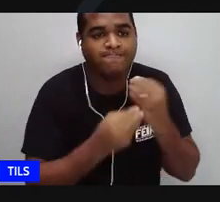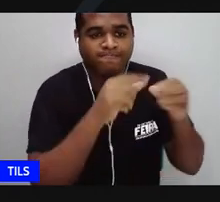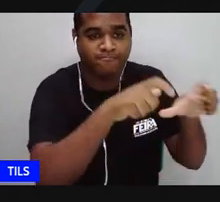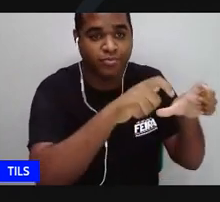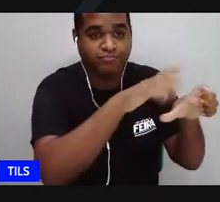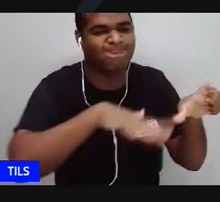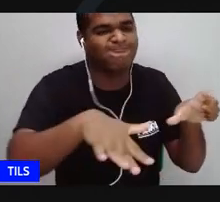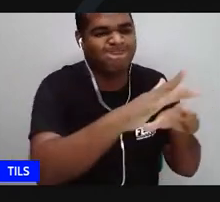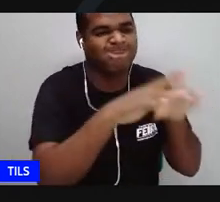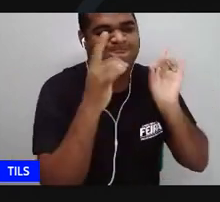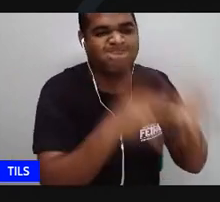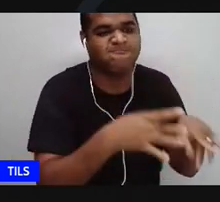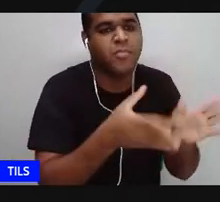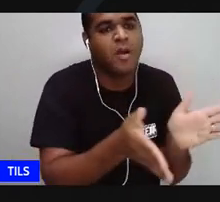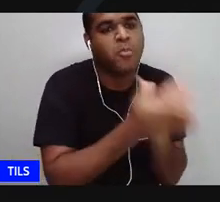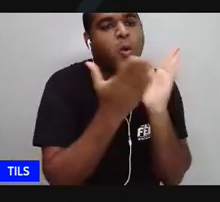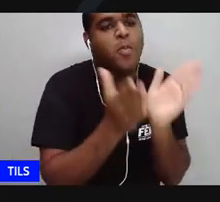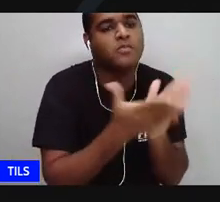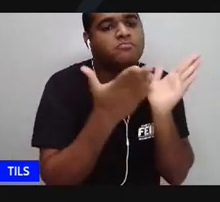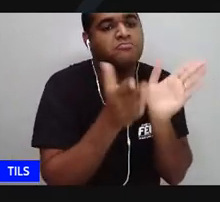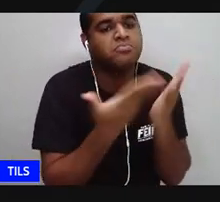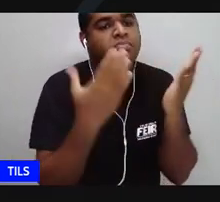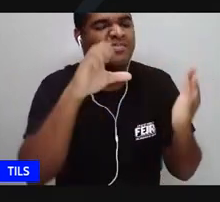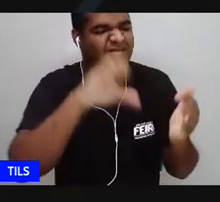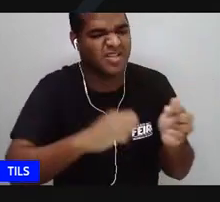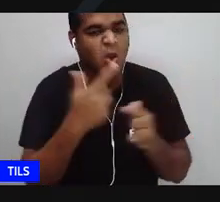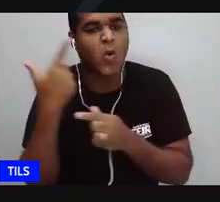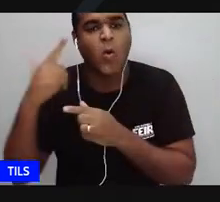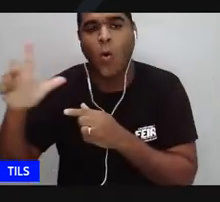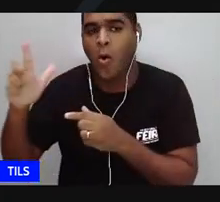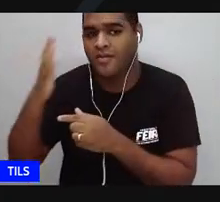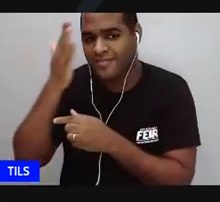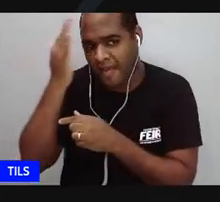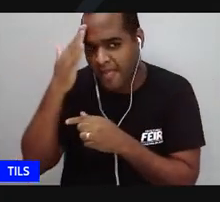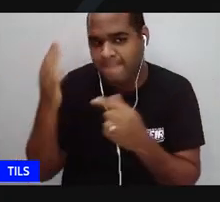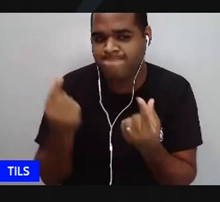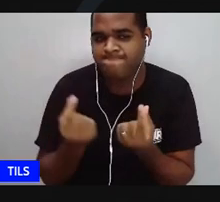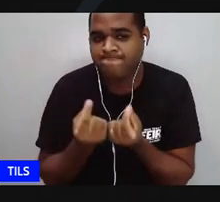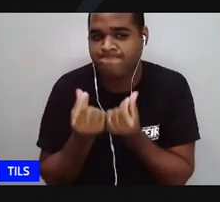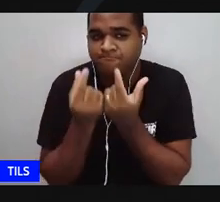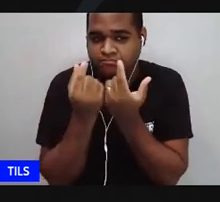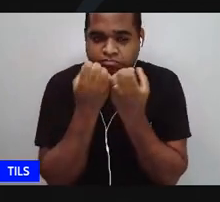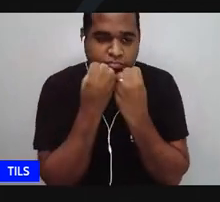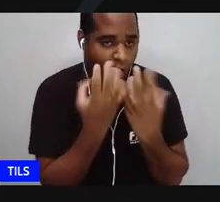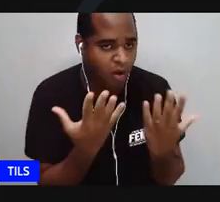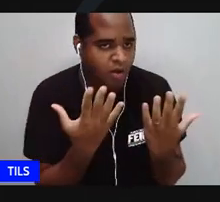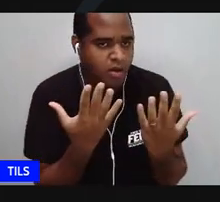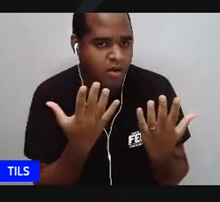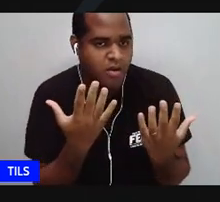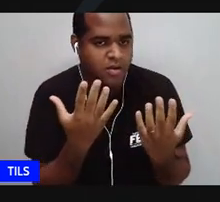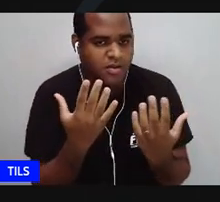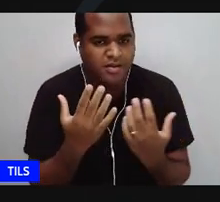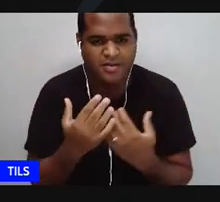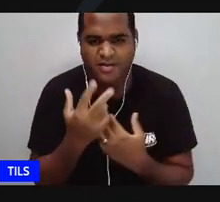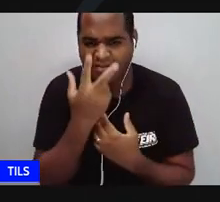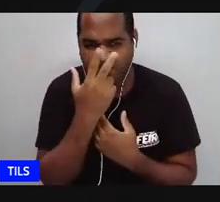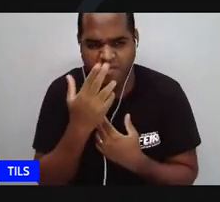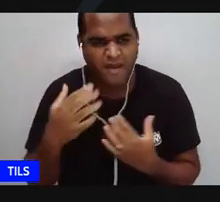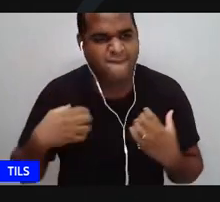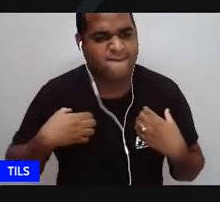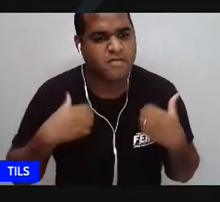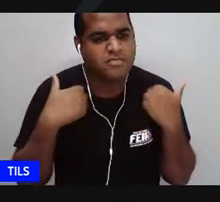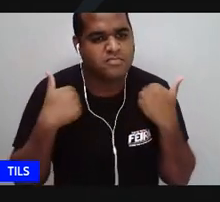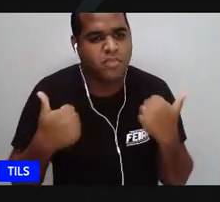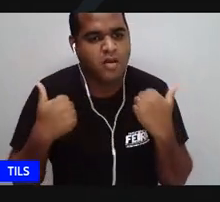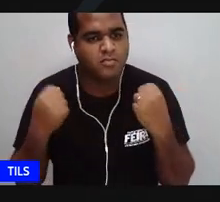numa pobreza enorme e a outra camada bem pequena no bem bom. O são os filhos? O são os